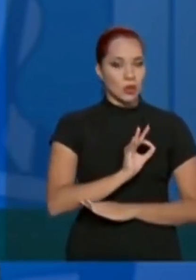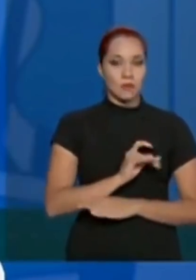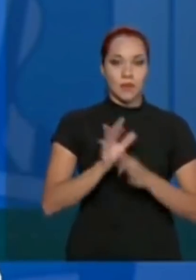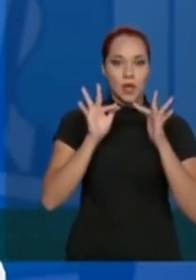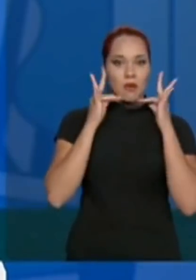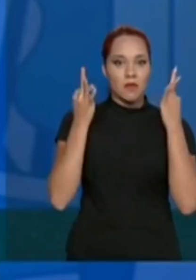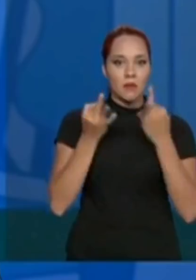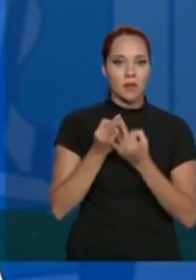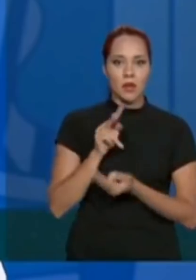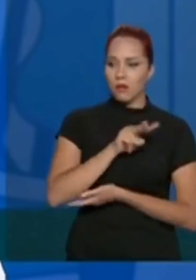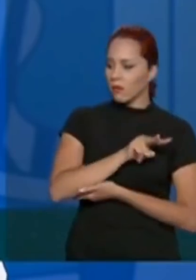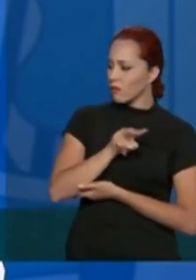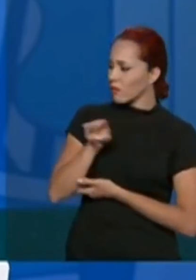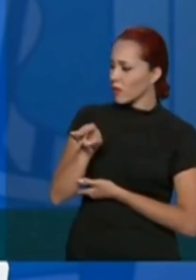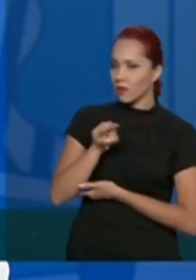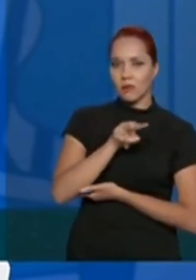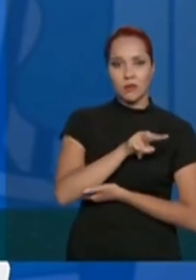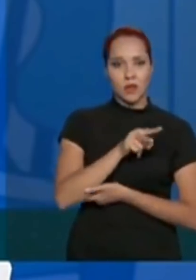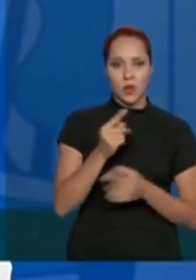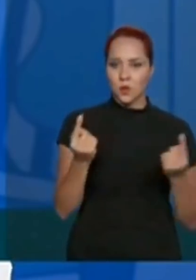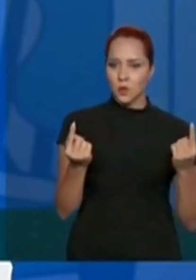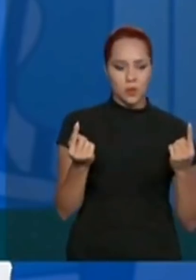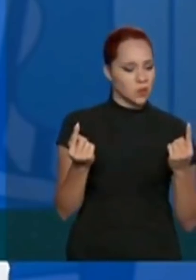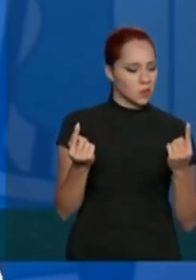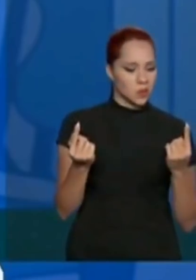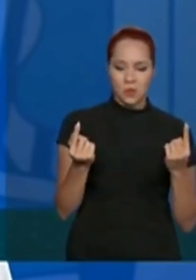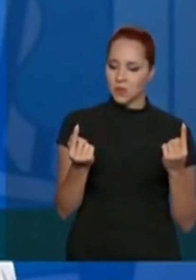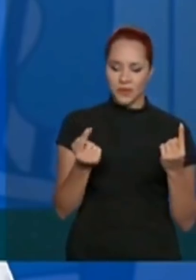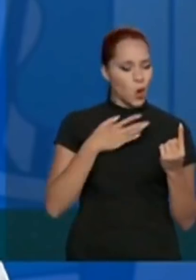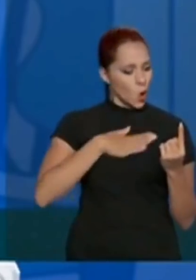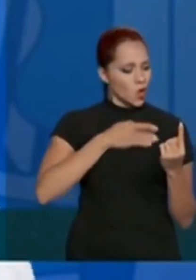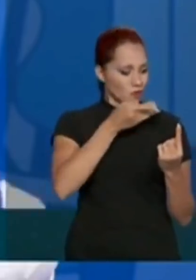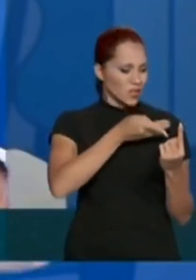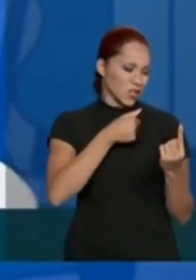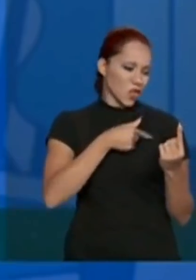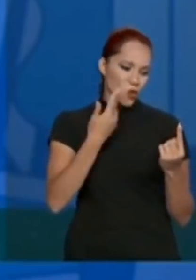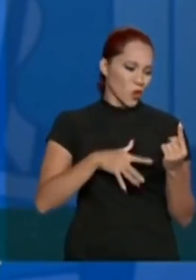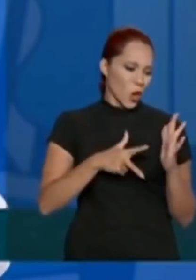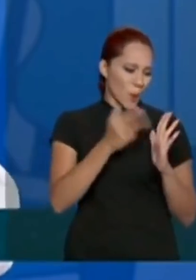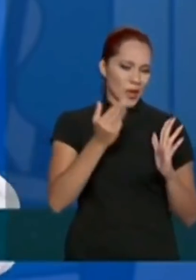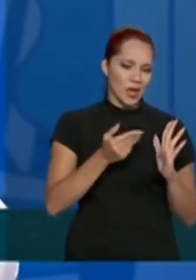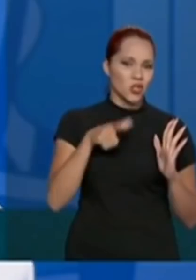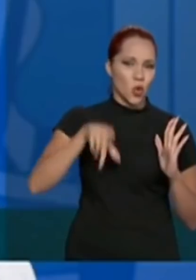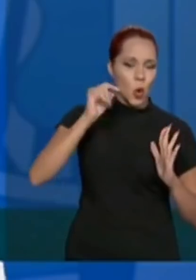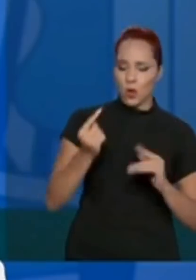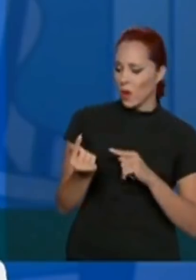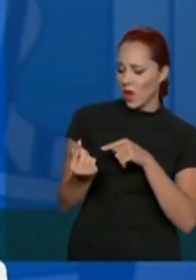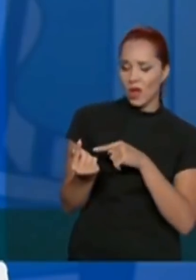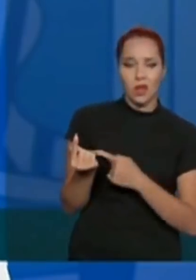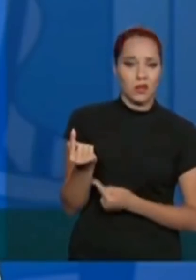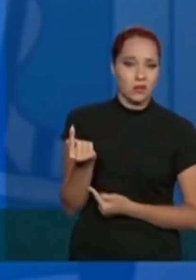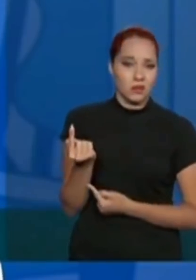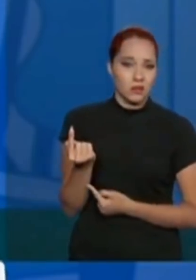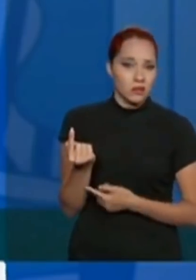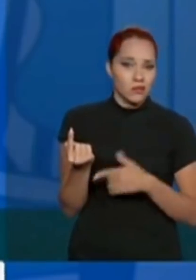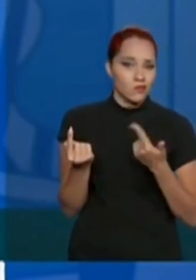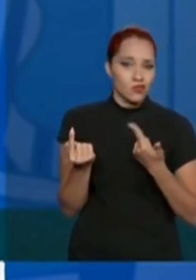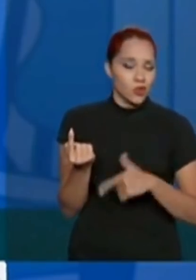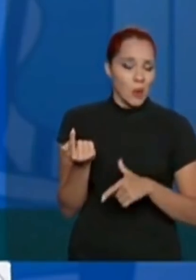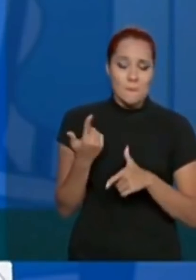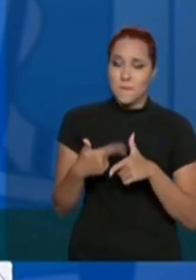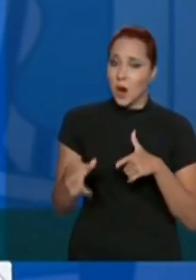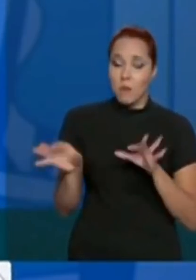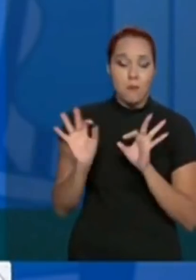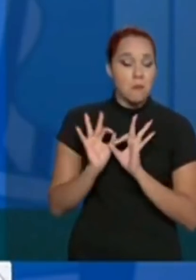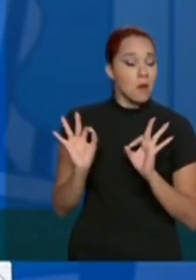família olhar os dois e falar, olha, estou mandando, gosto muito do senhor, mas eu não quero operar, eu opto por esse aqui. Não tem problema